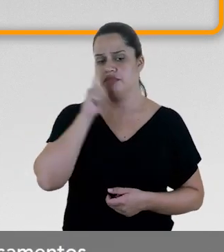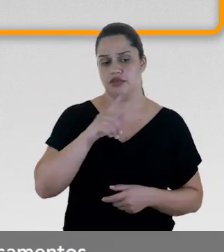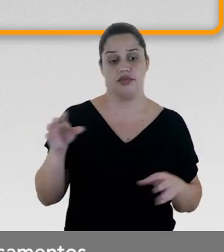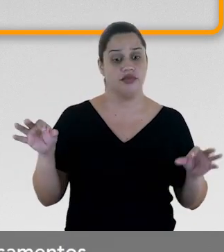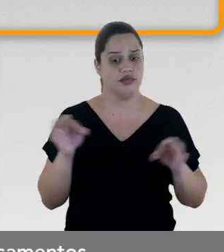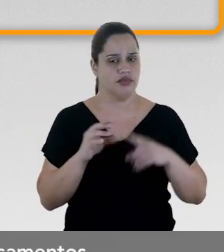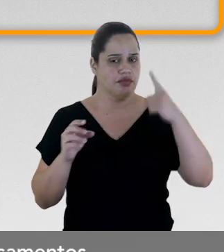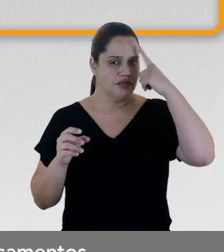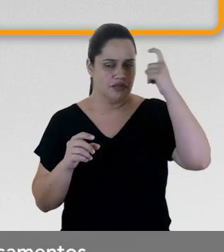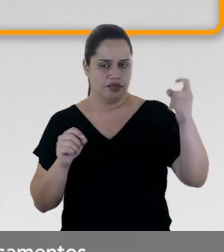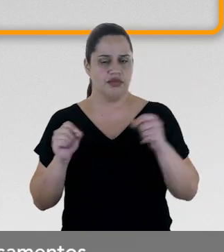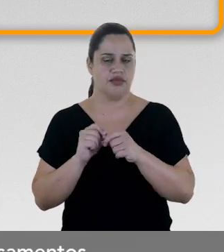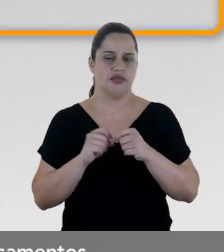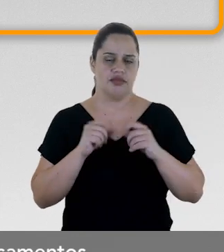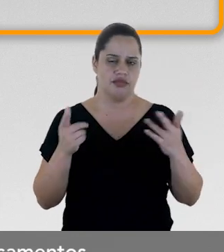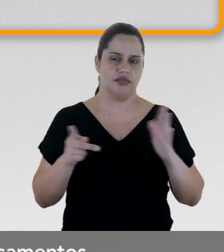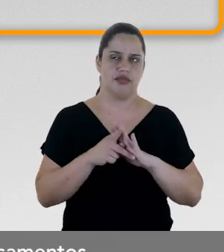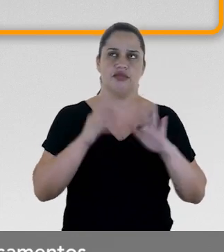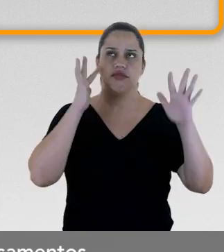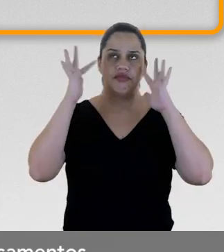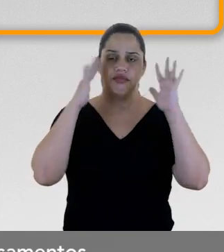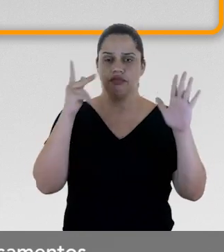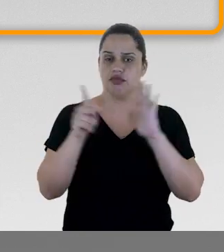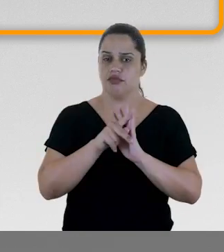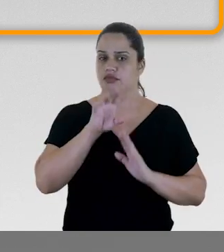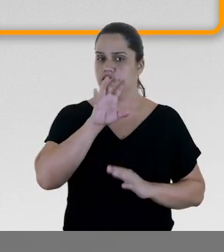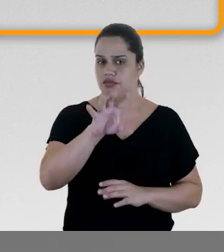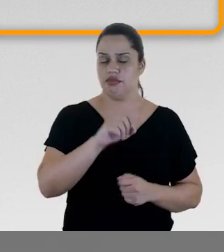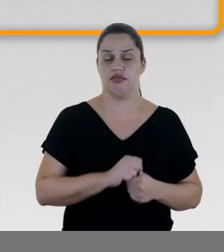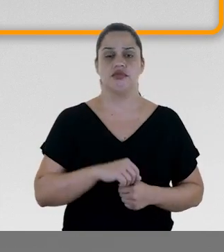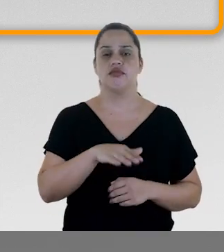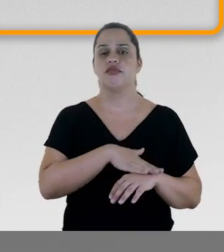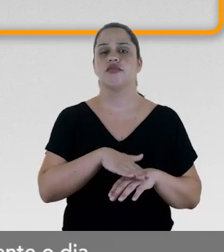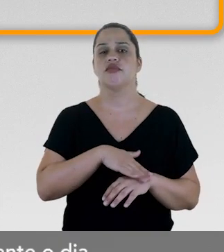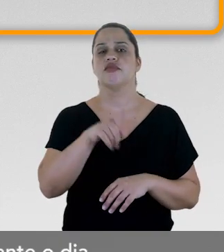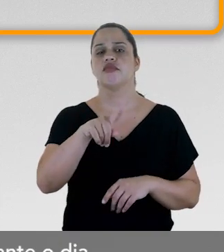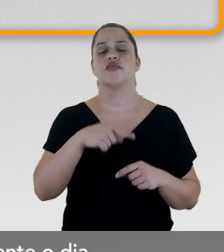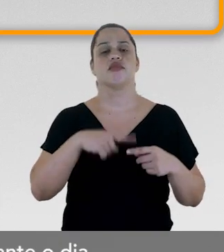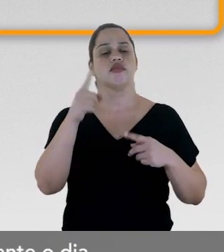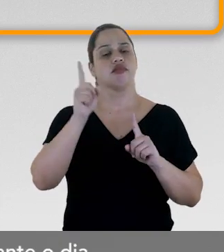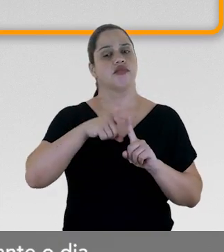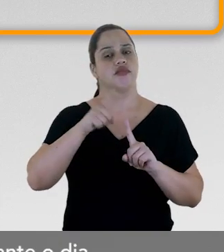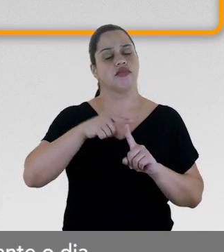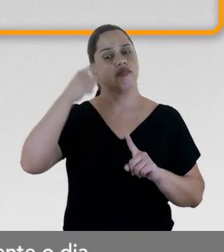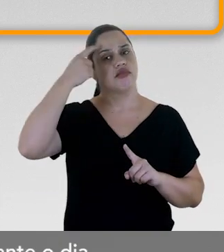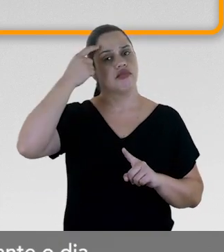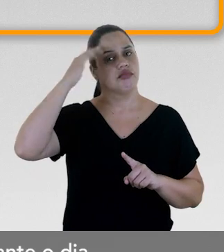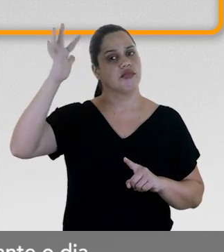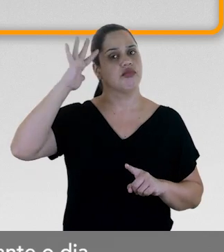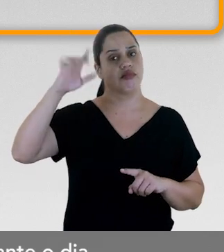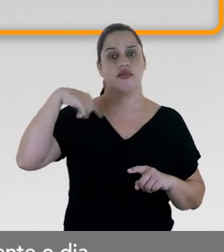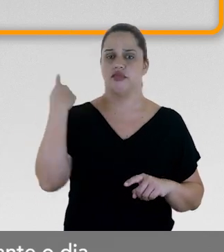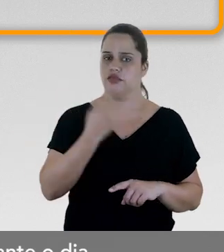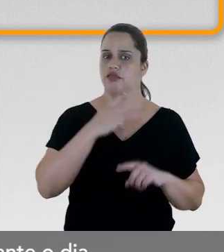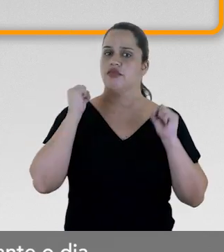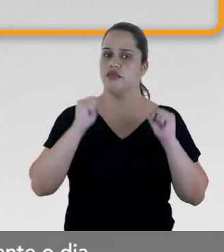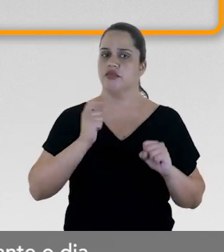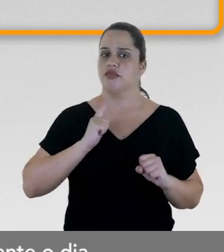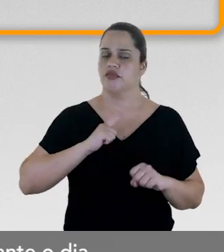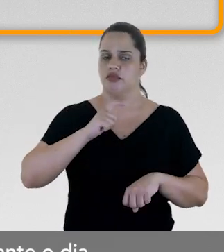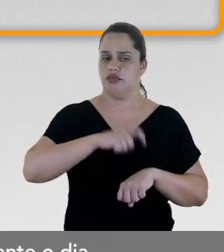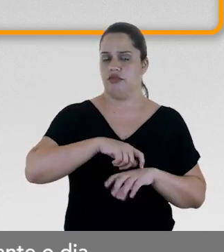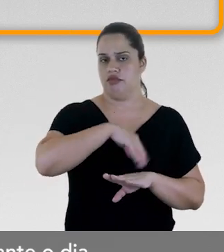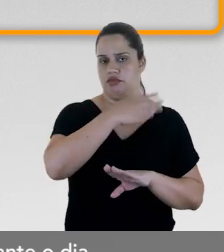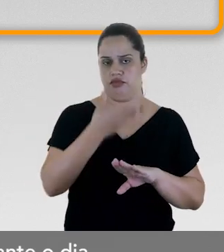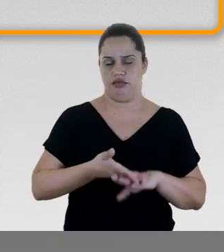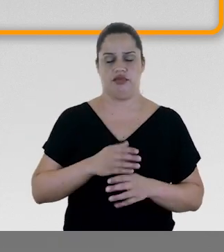concretizar a ideia abstrata de pensamentos, converse com eles sobre os tipos de pensamento que podemos ter durante